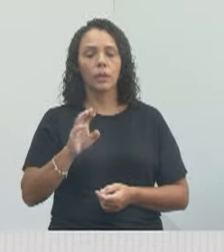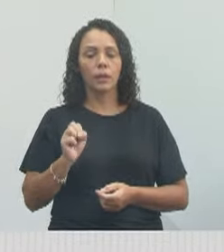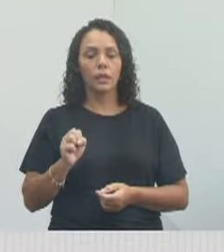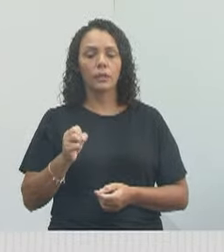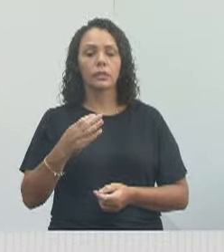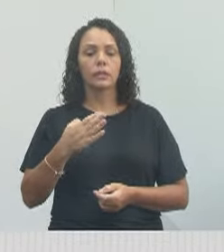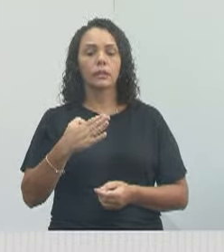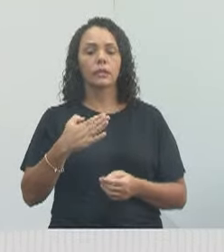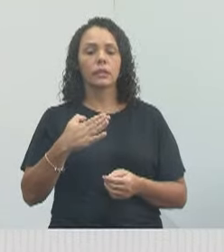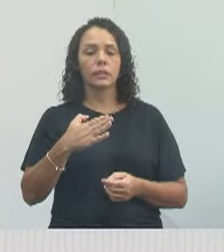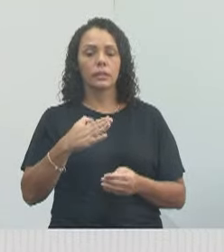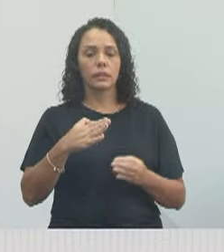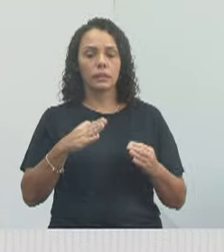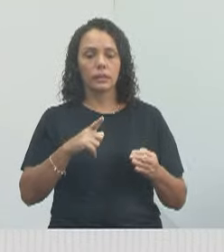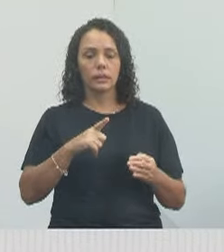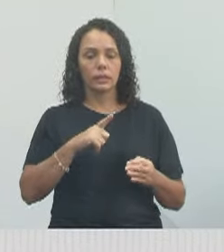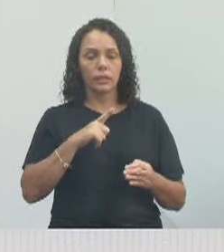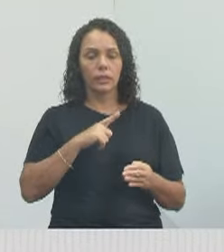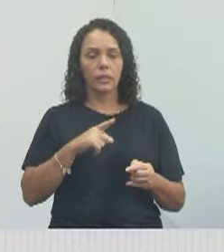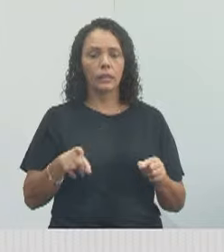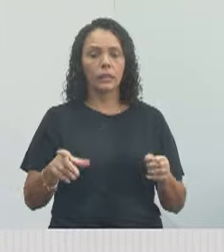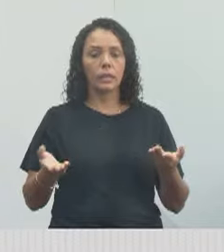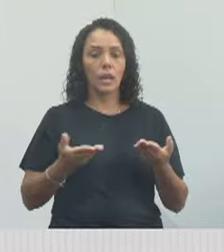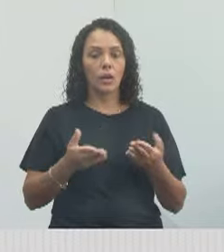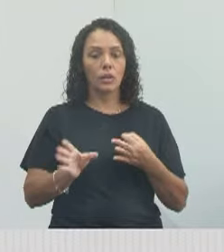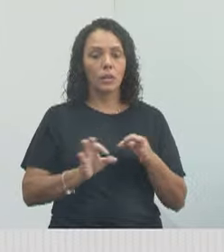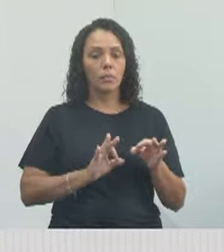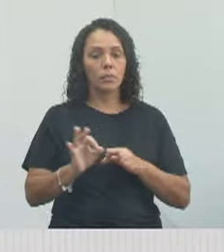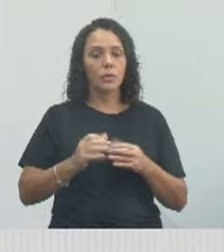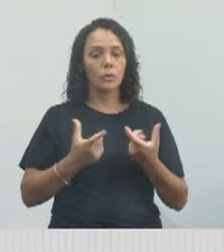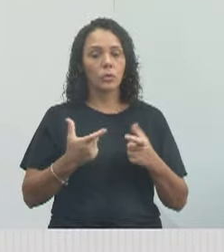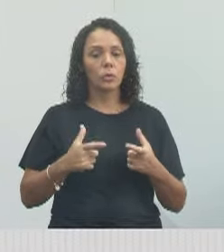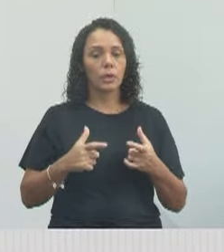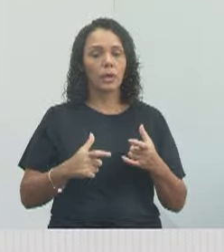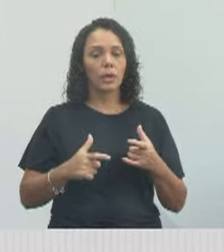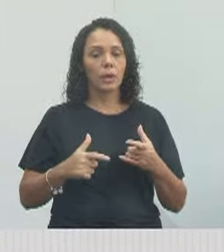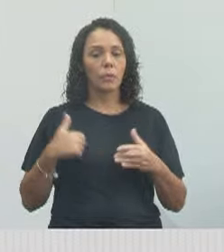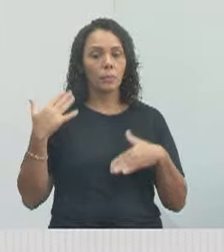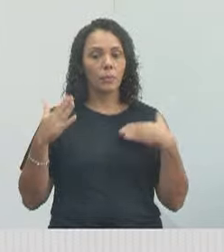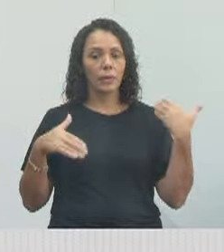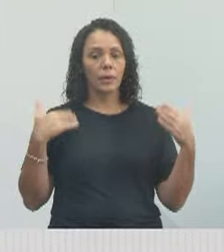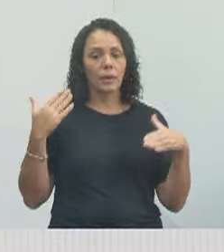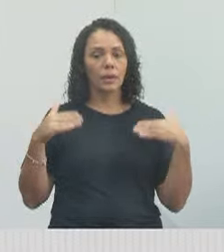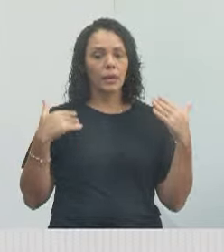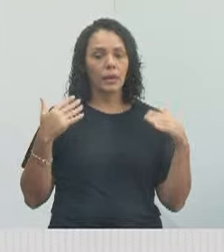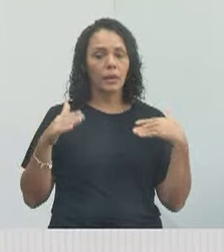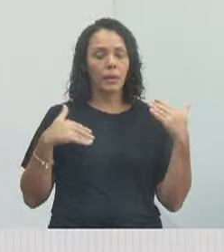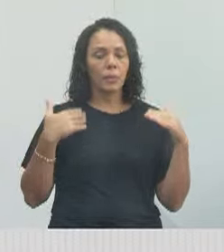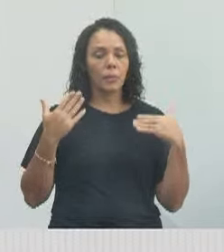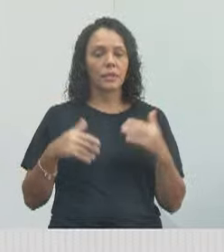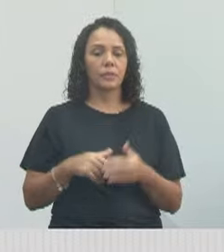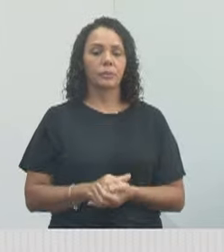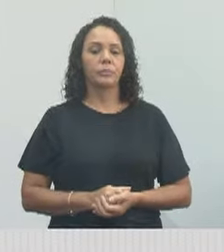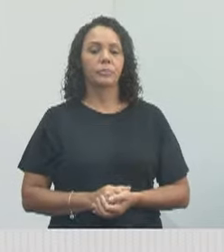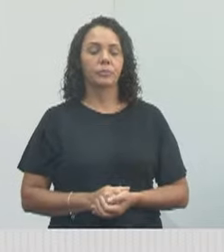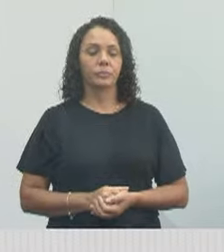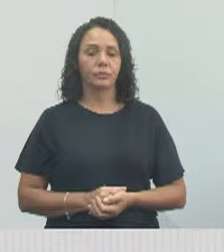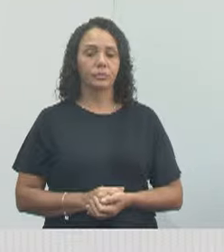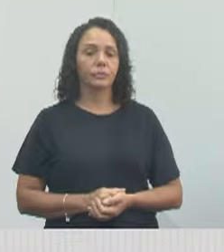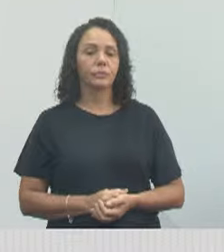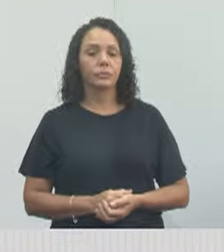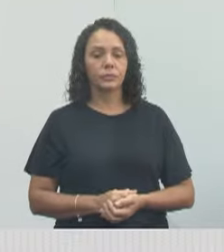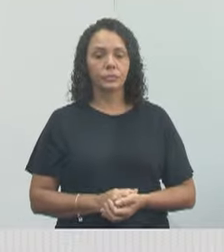um parque linear que está sendo construído lá. E para fechar, com chave de ouro,